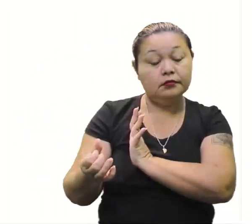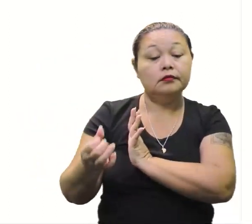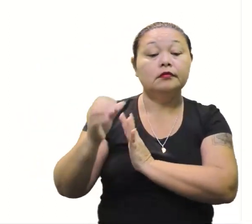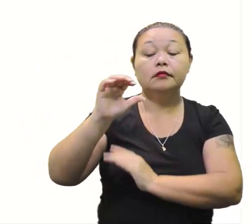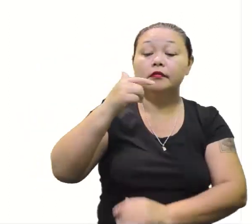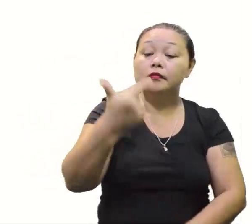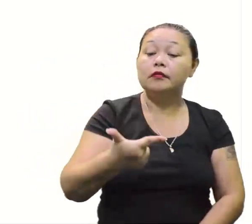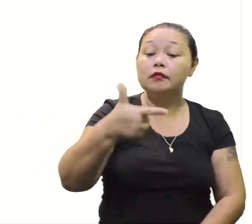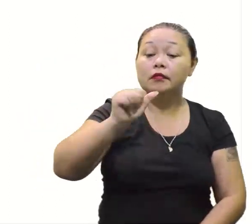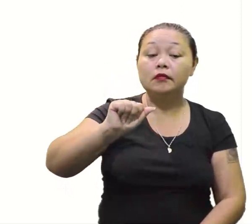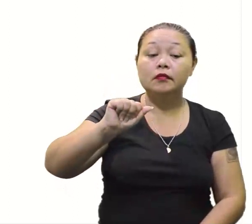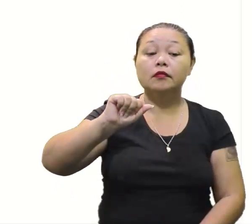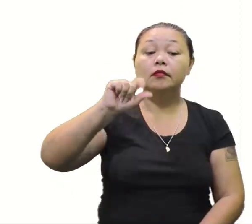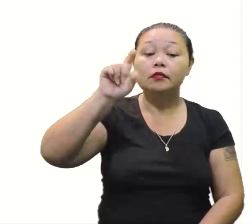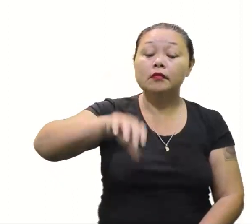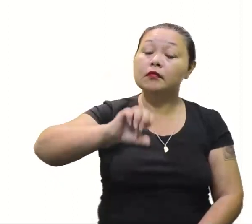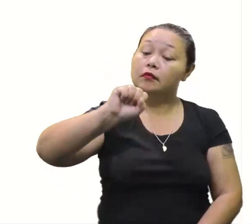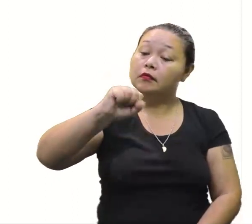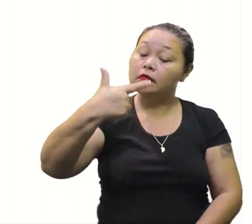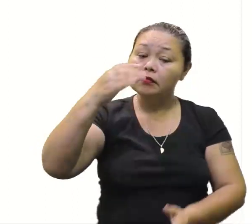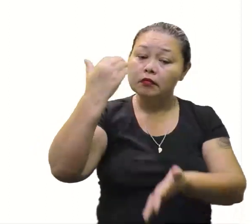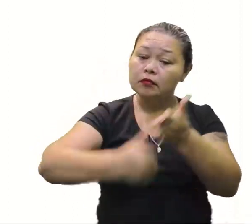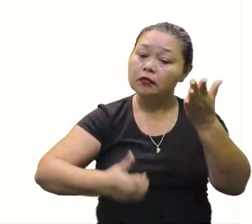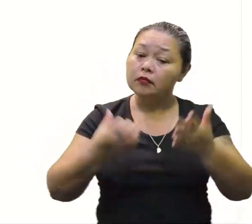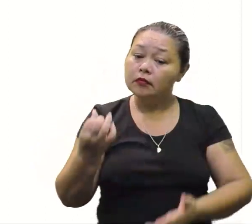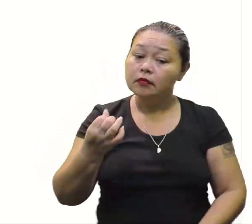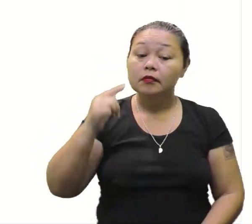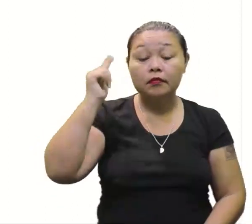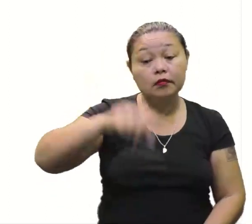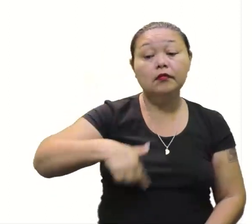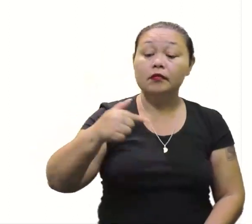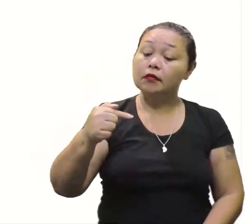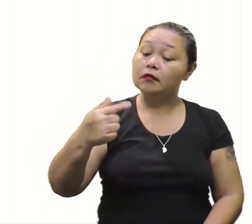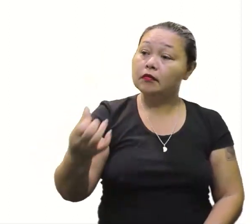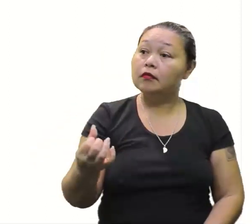A é igual. 82 tira 6. 76.